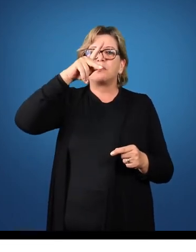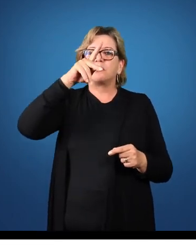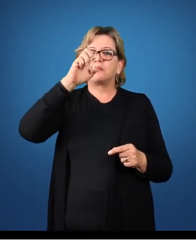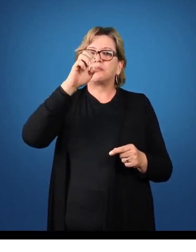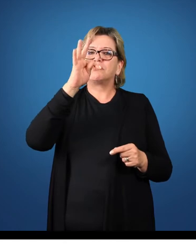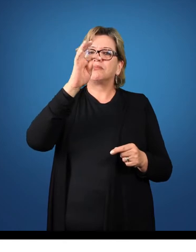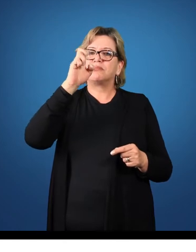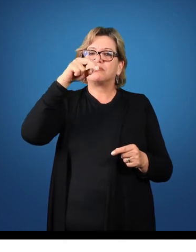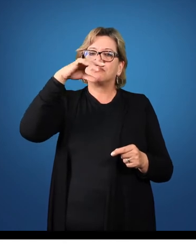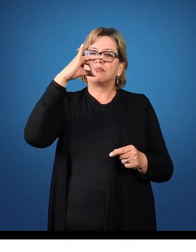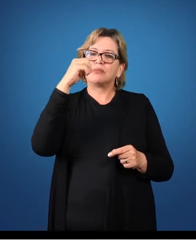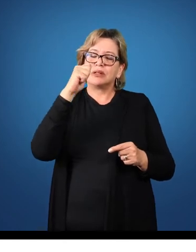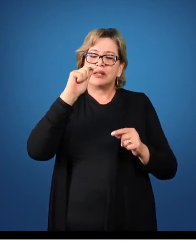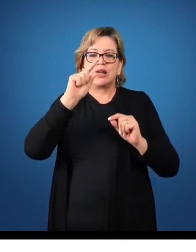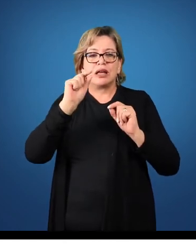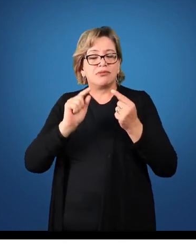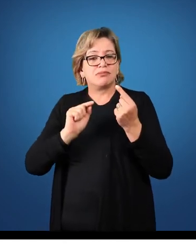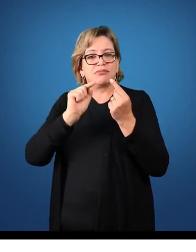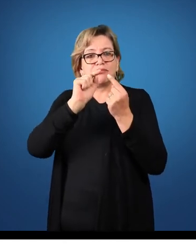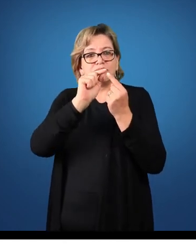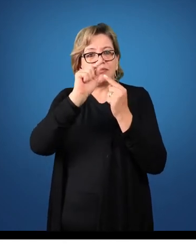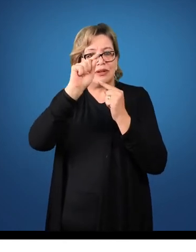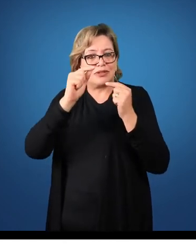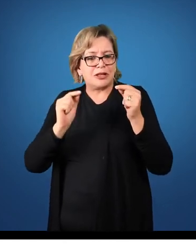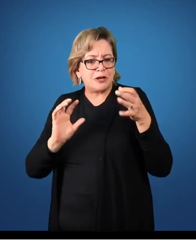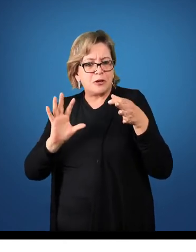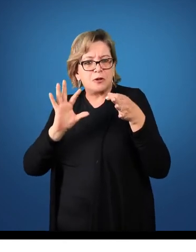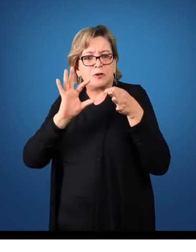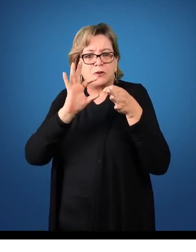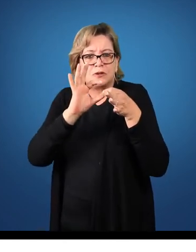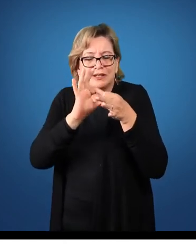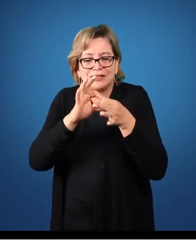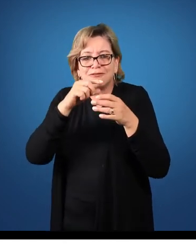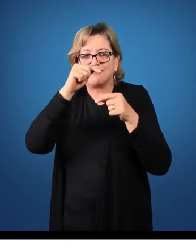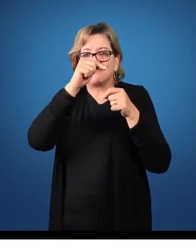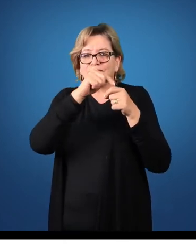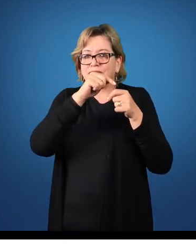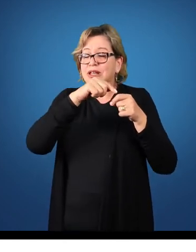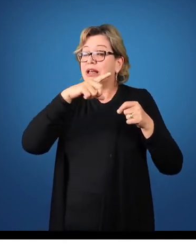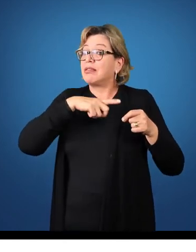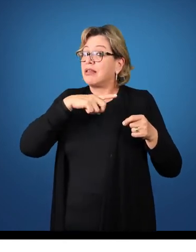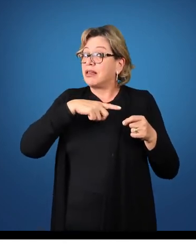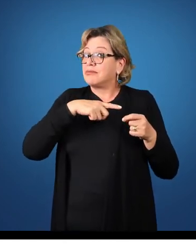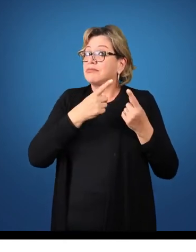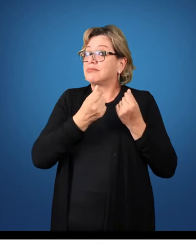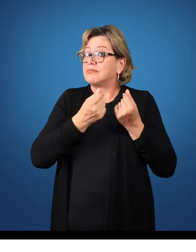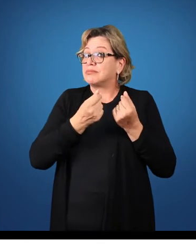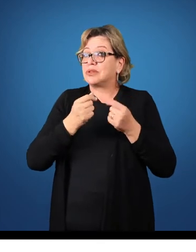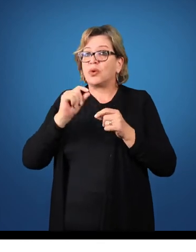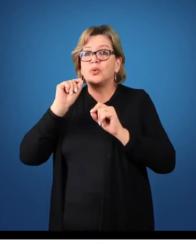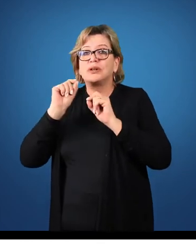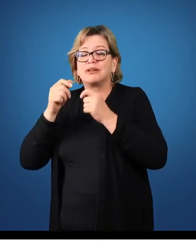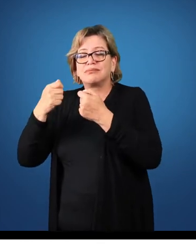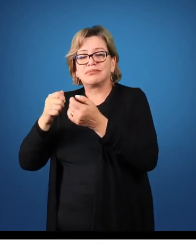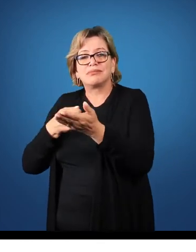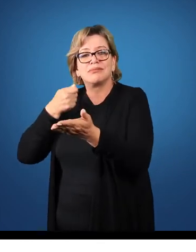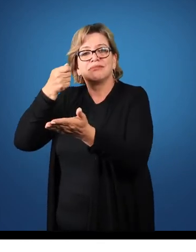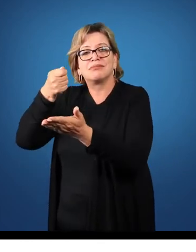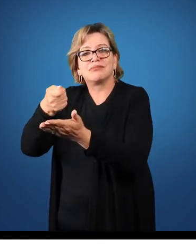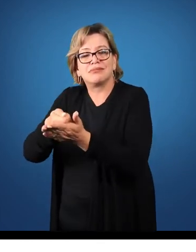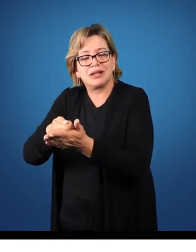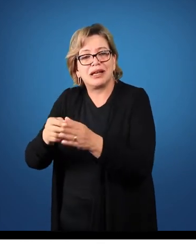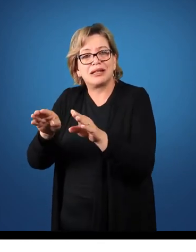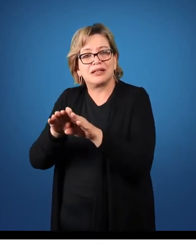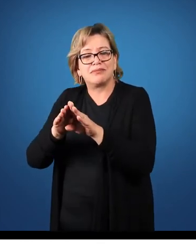fazer exatamente esta ligação entre o que eu tenho e o que eu tenho para pagar e